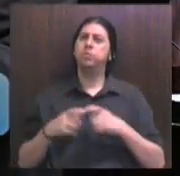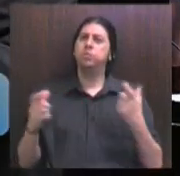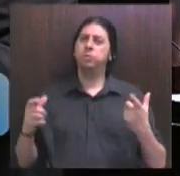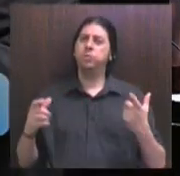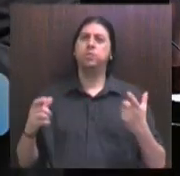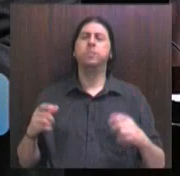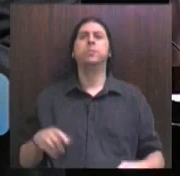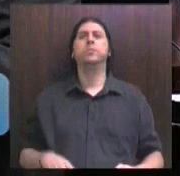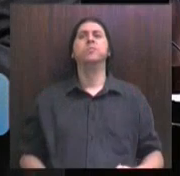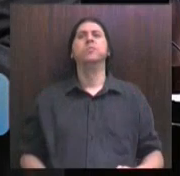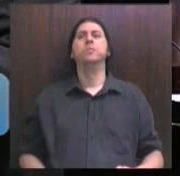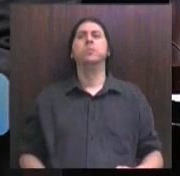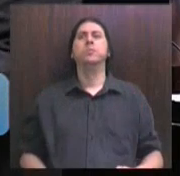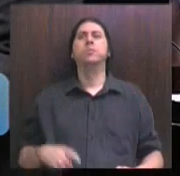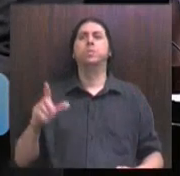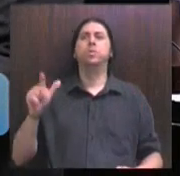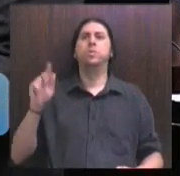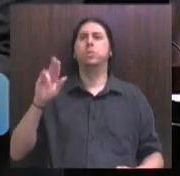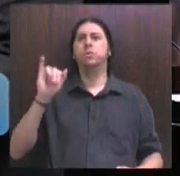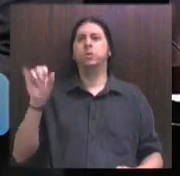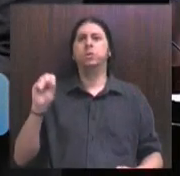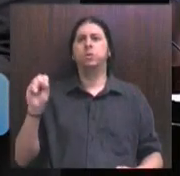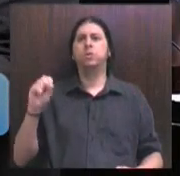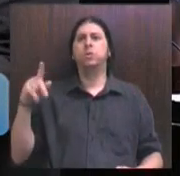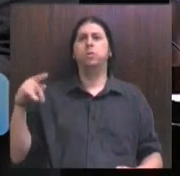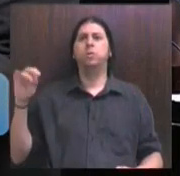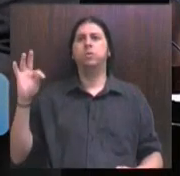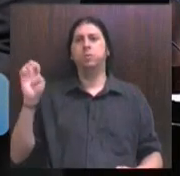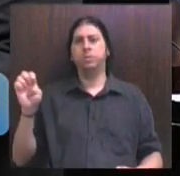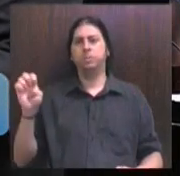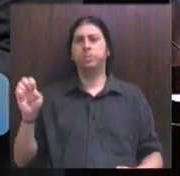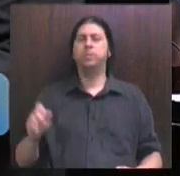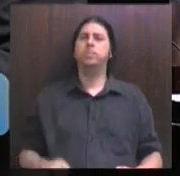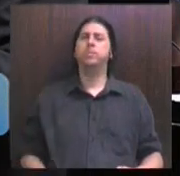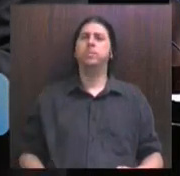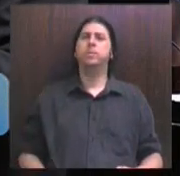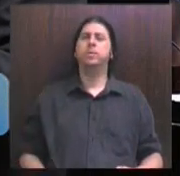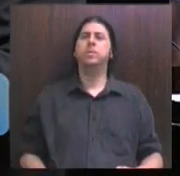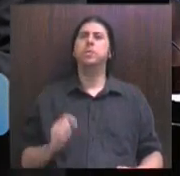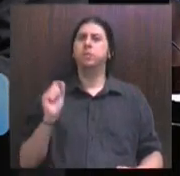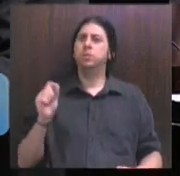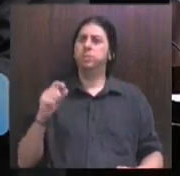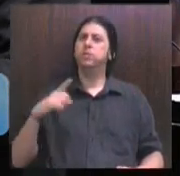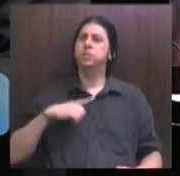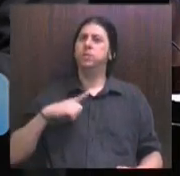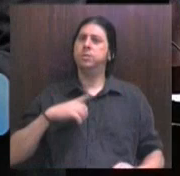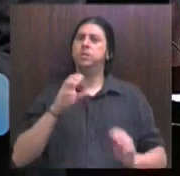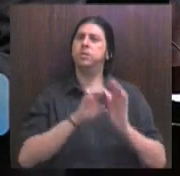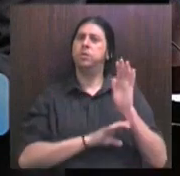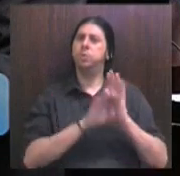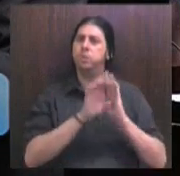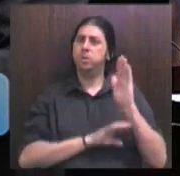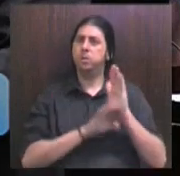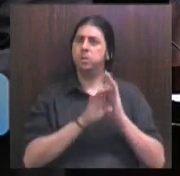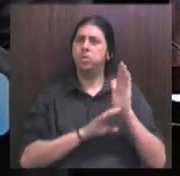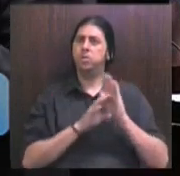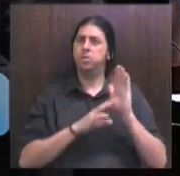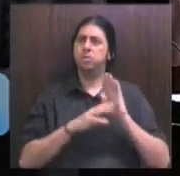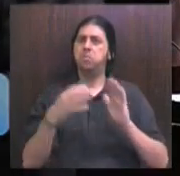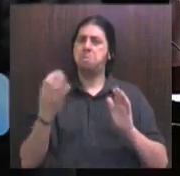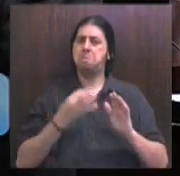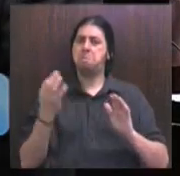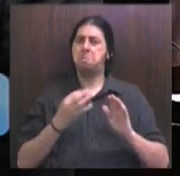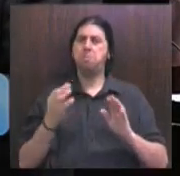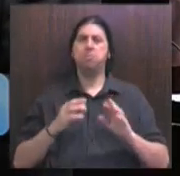doutor Luiz Roberto Ponte, doutor Ponte, que tem um currículo invejado por